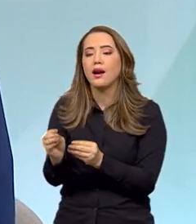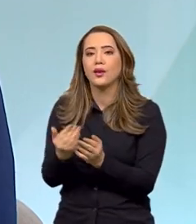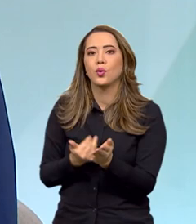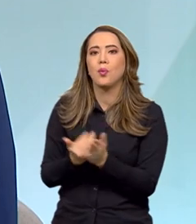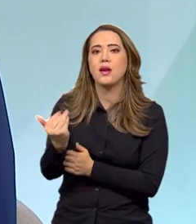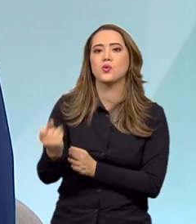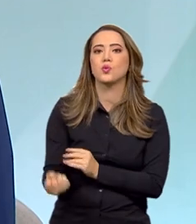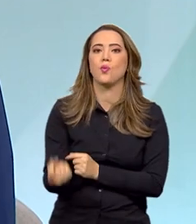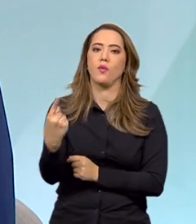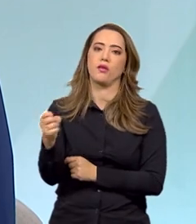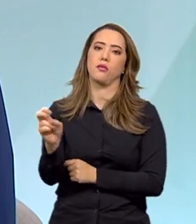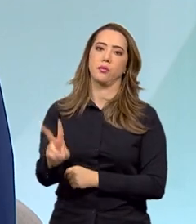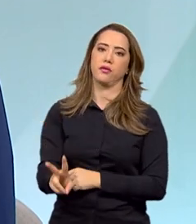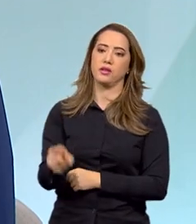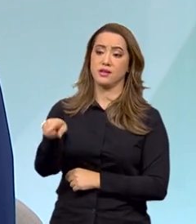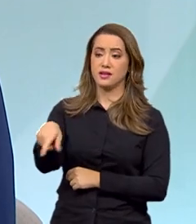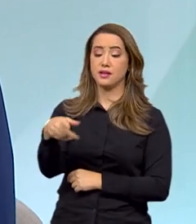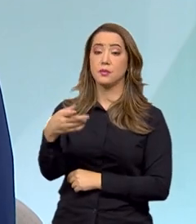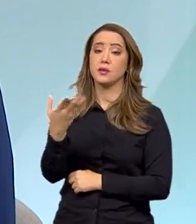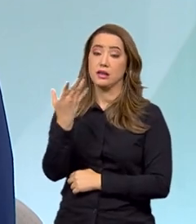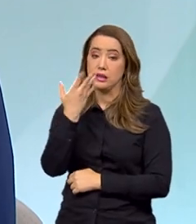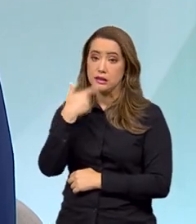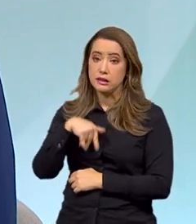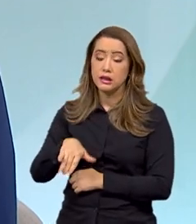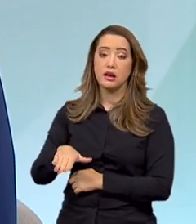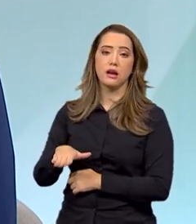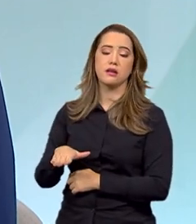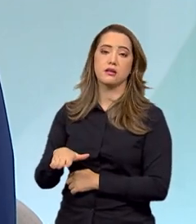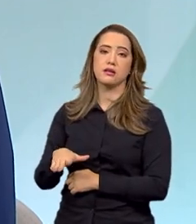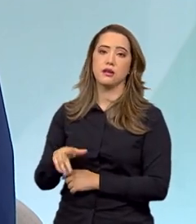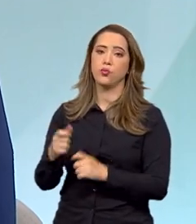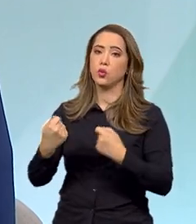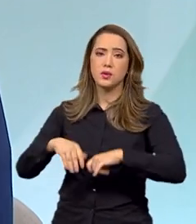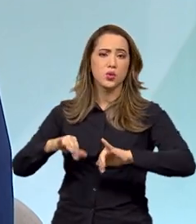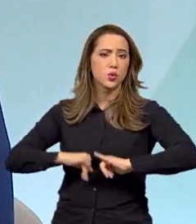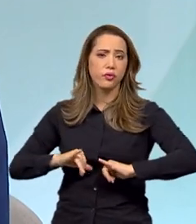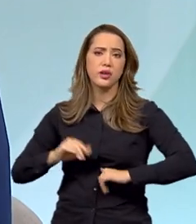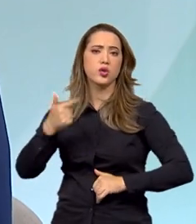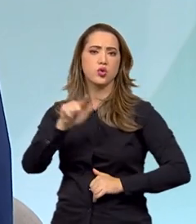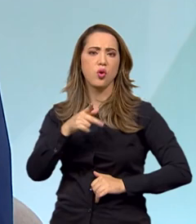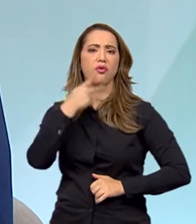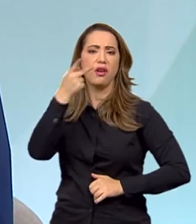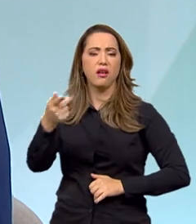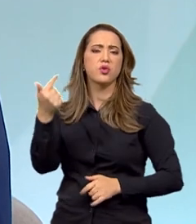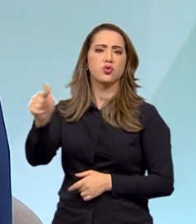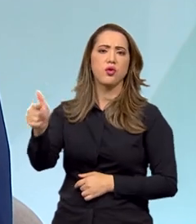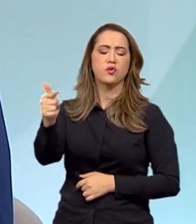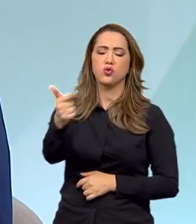criança para que essa violência institucional seja minimizada ao máximo. Não haja violência institucional, né?